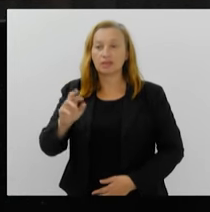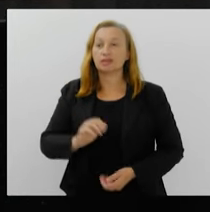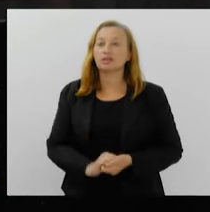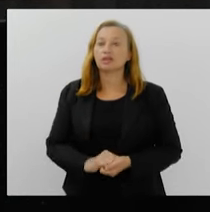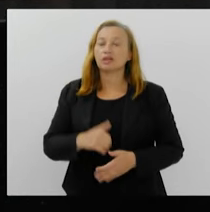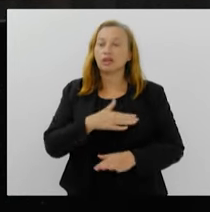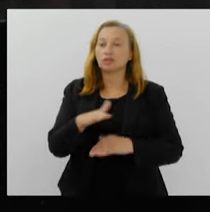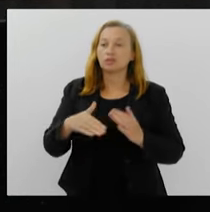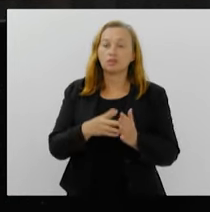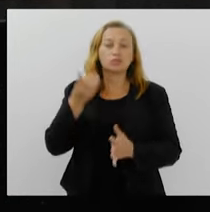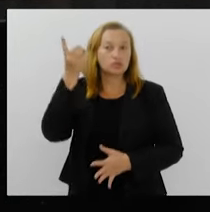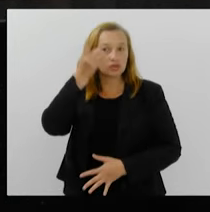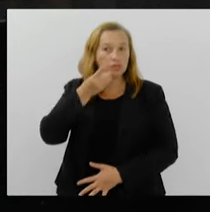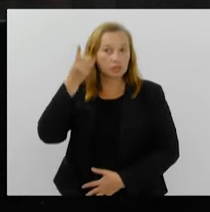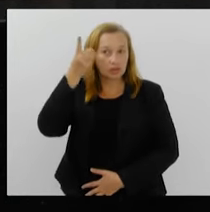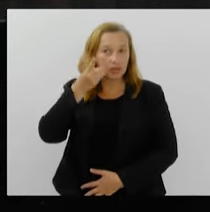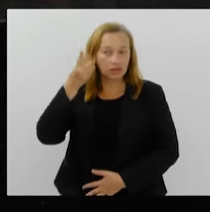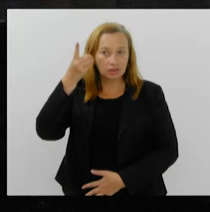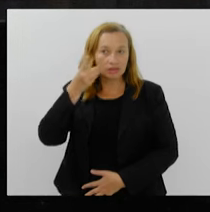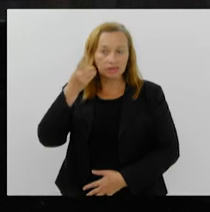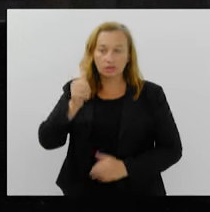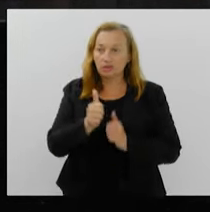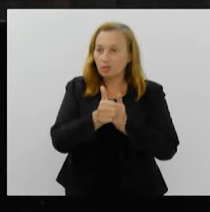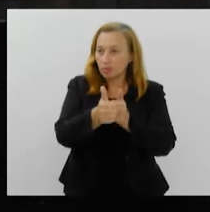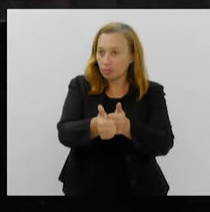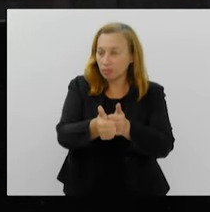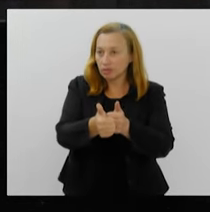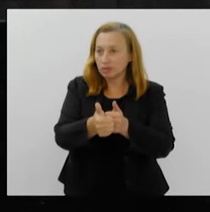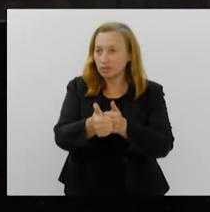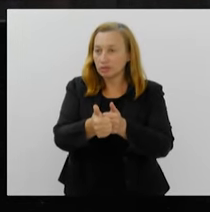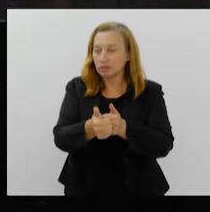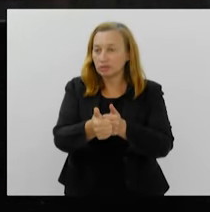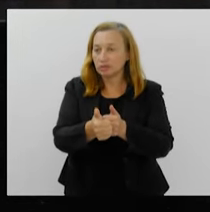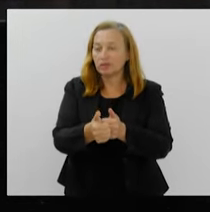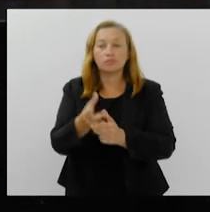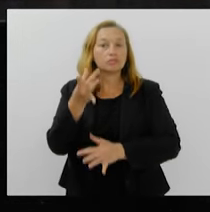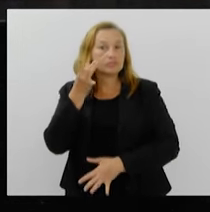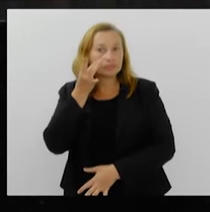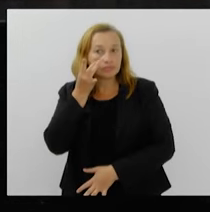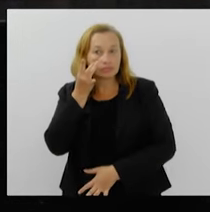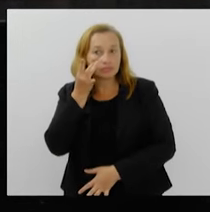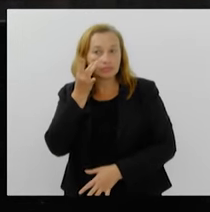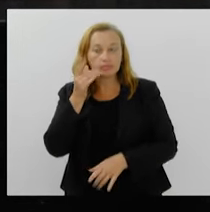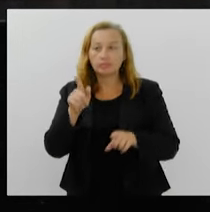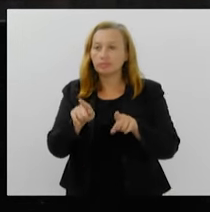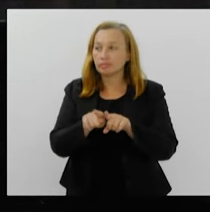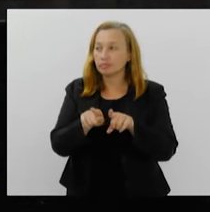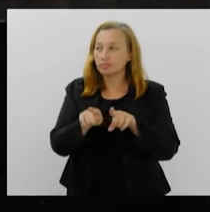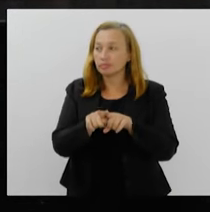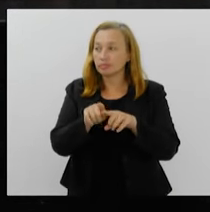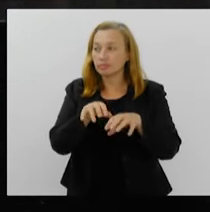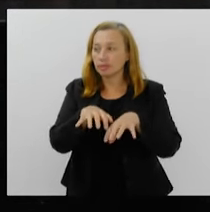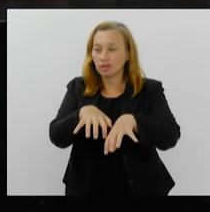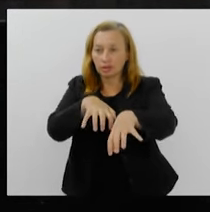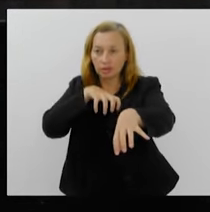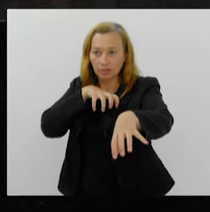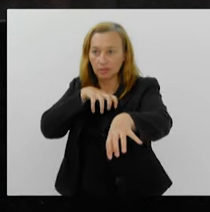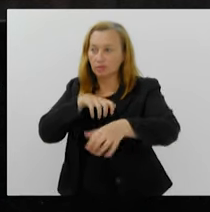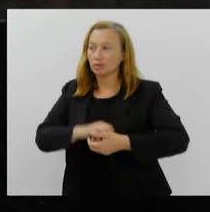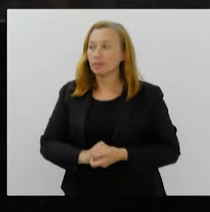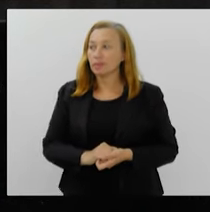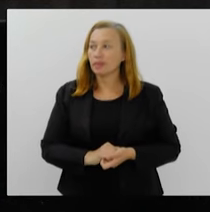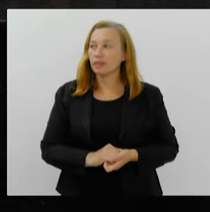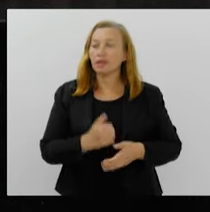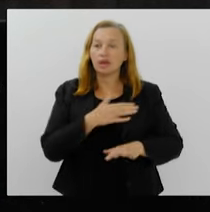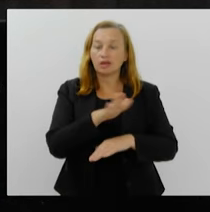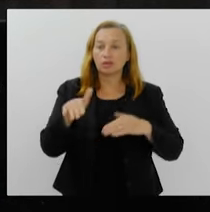senhores deputados que nos acompanham de forma presencial ou remota, senhoras e